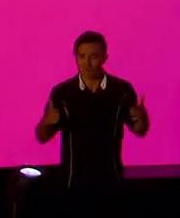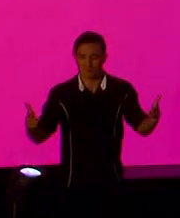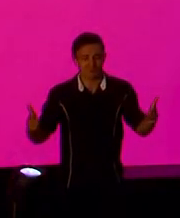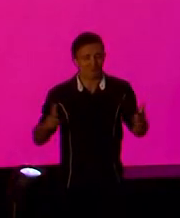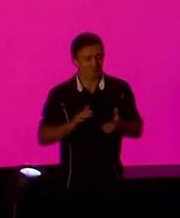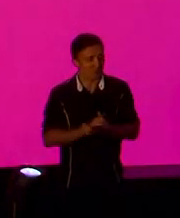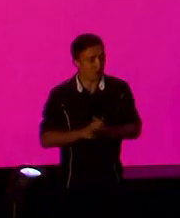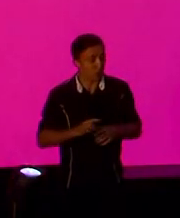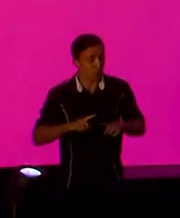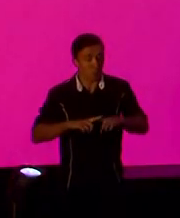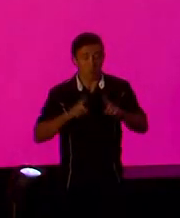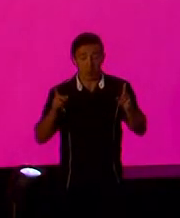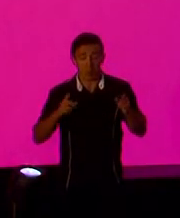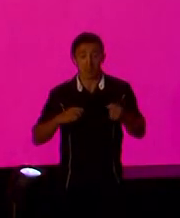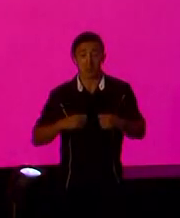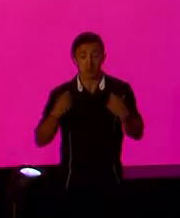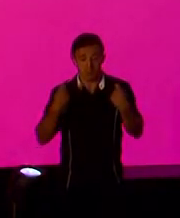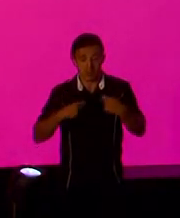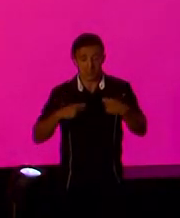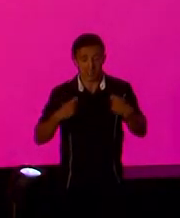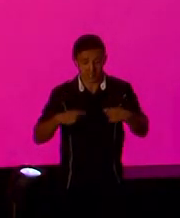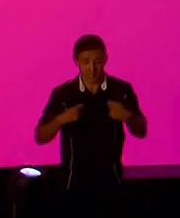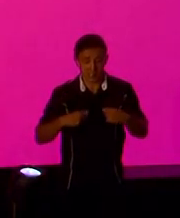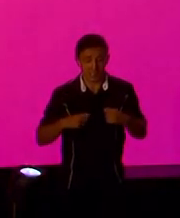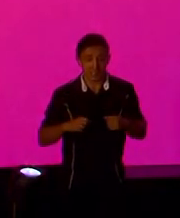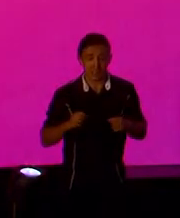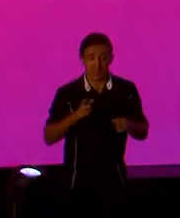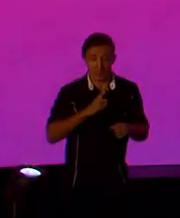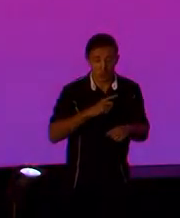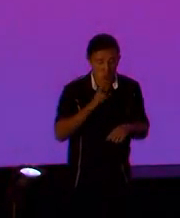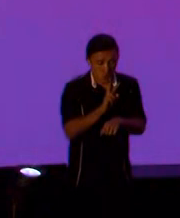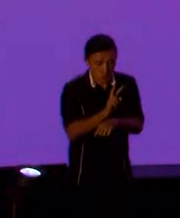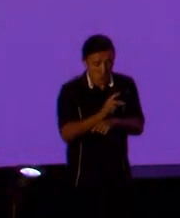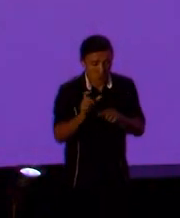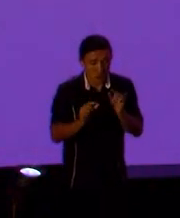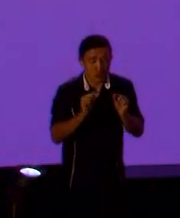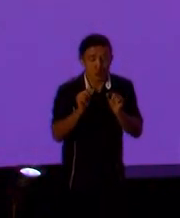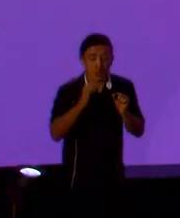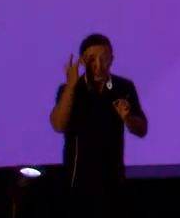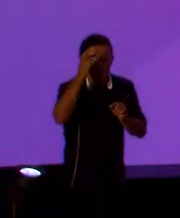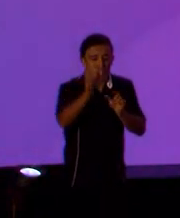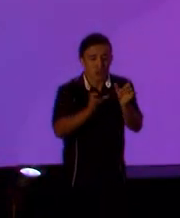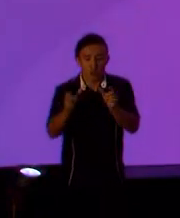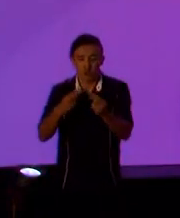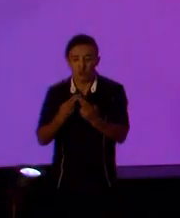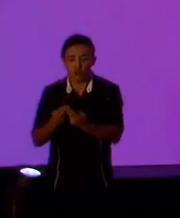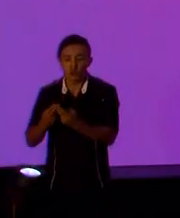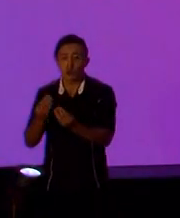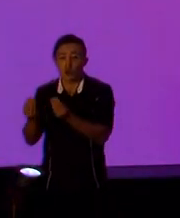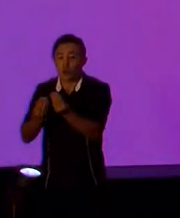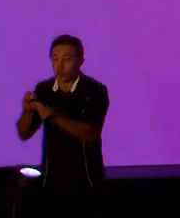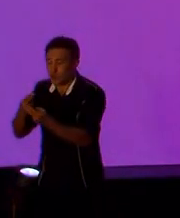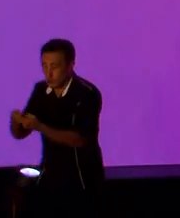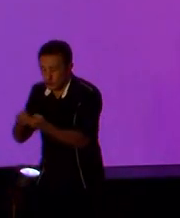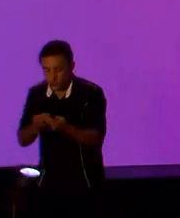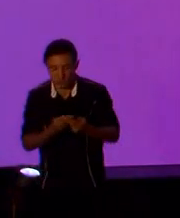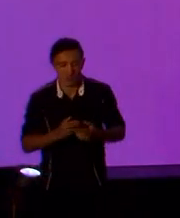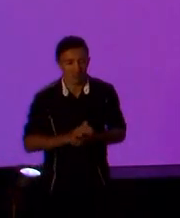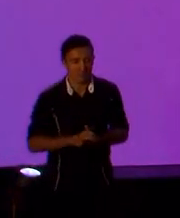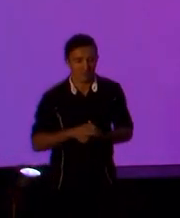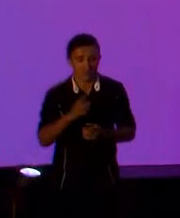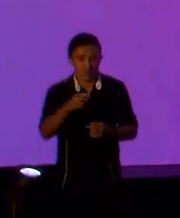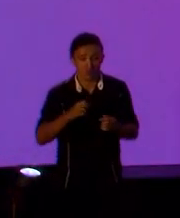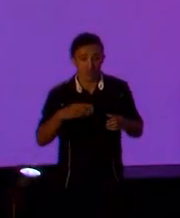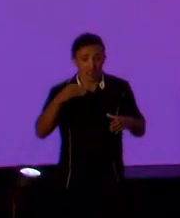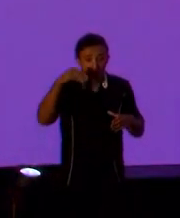o importante é você sempre deixar rastreabilidade sobre as ações que o usuário faz. Então, se você entra com o seu login,